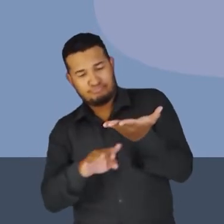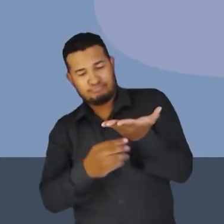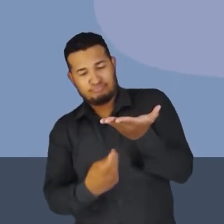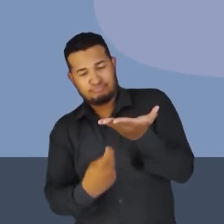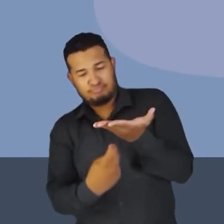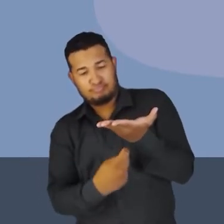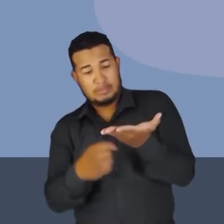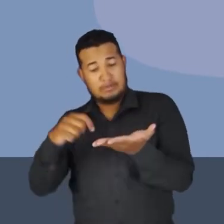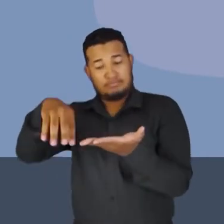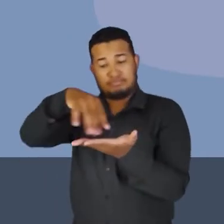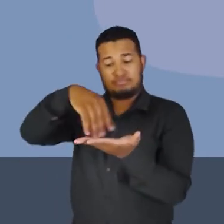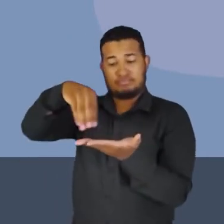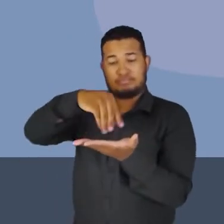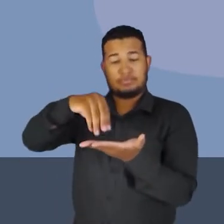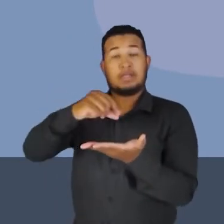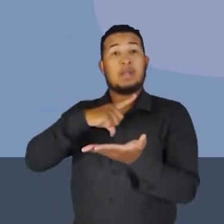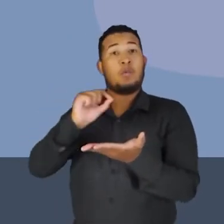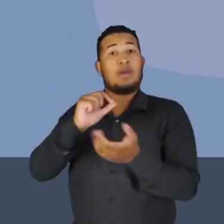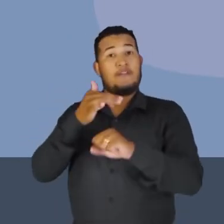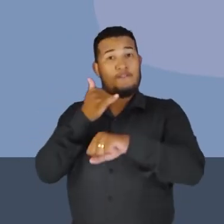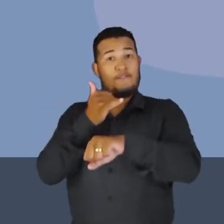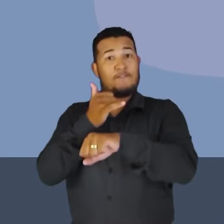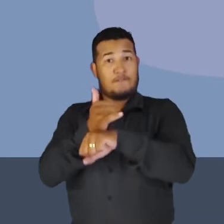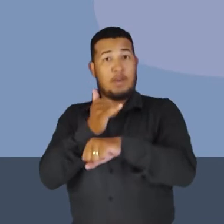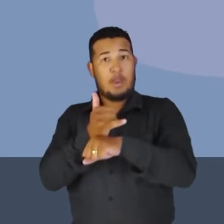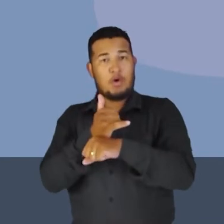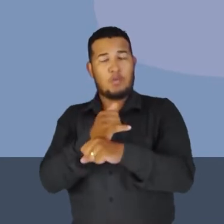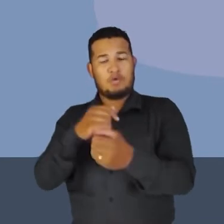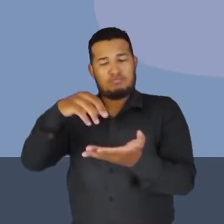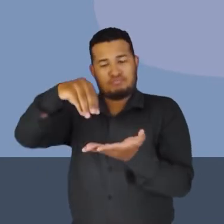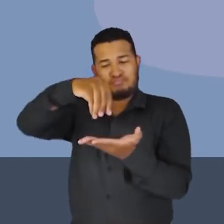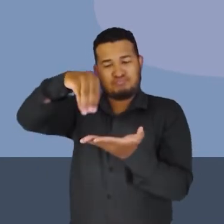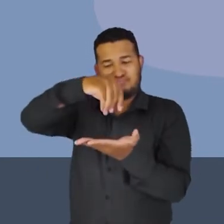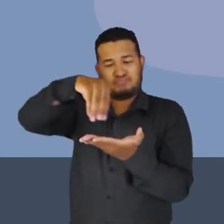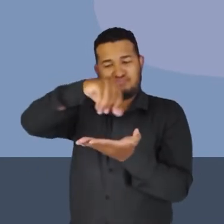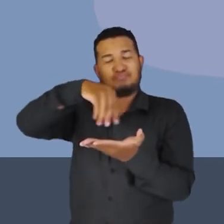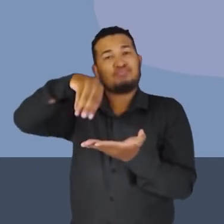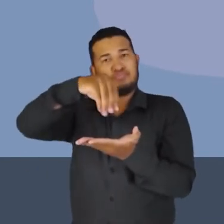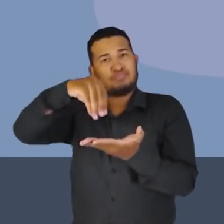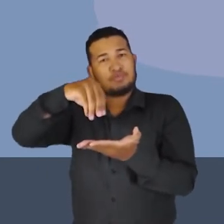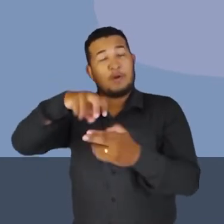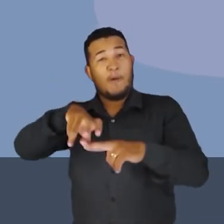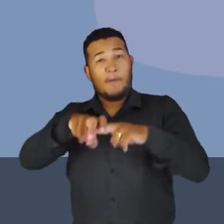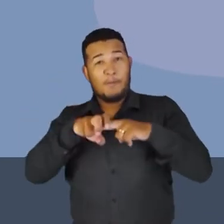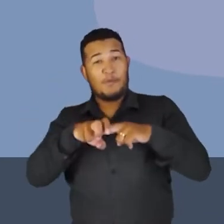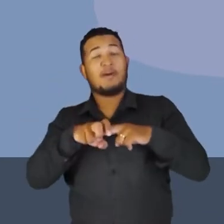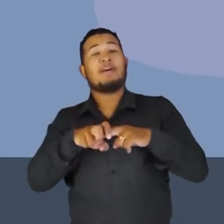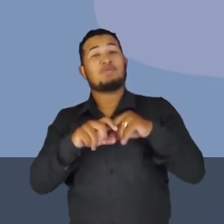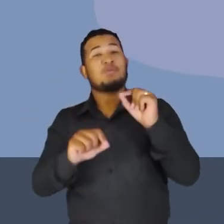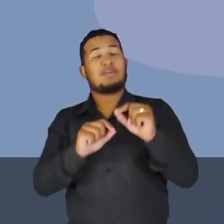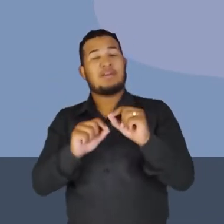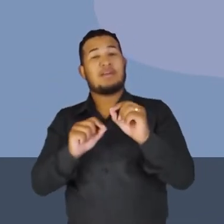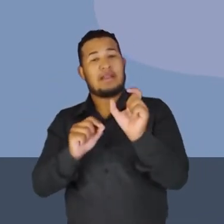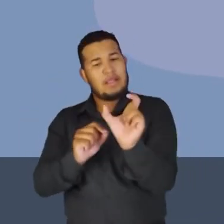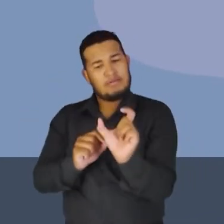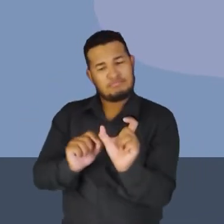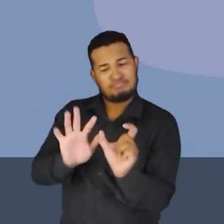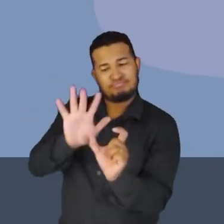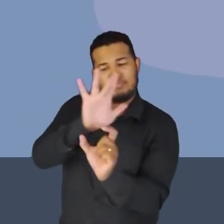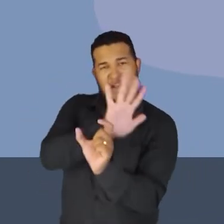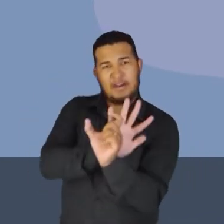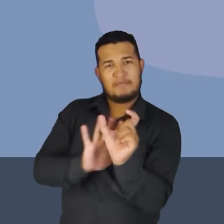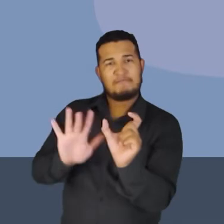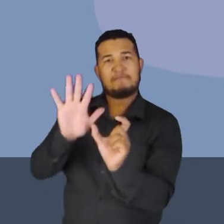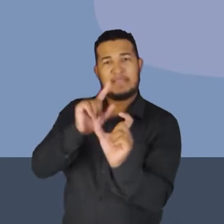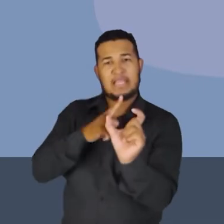papel, nós jogamos limalha de ferro. Quando nós jogamos limalha de ferro, devido ao campo magnético criado